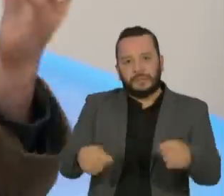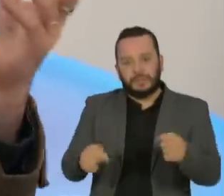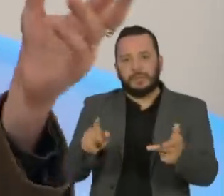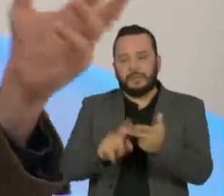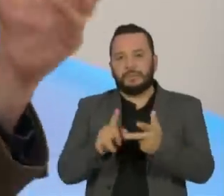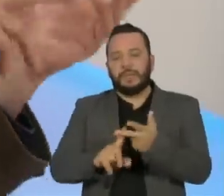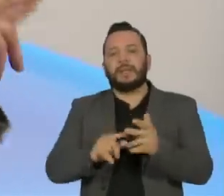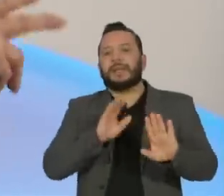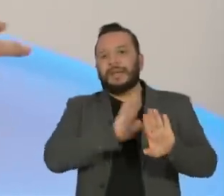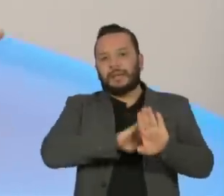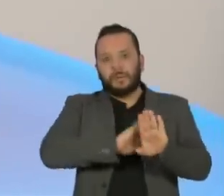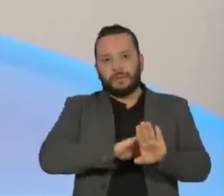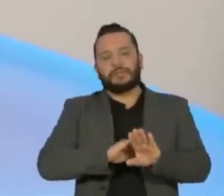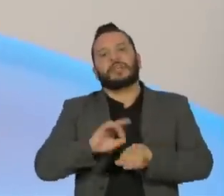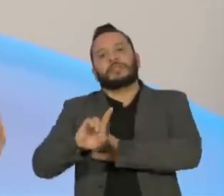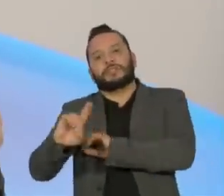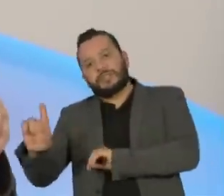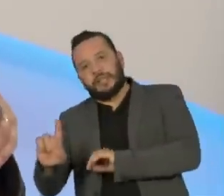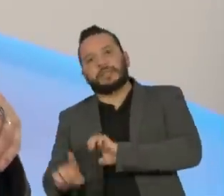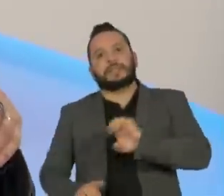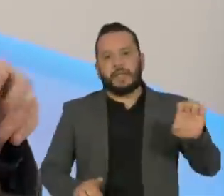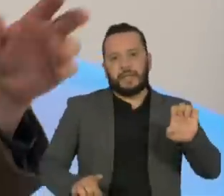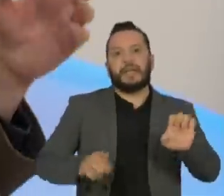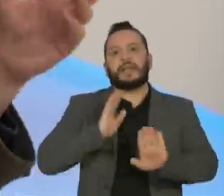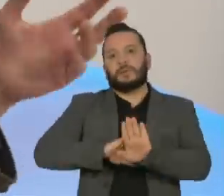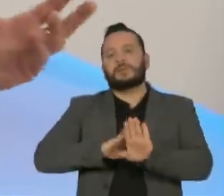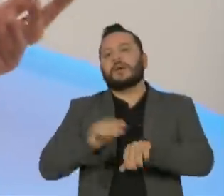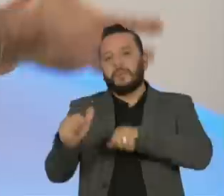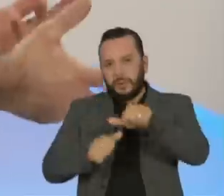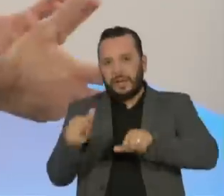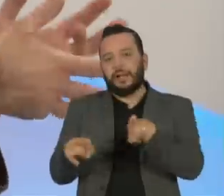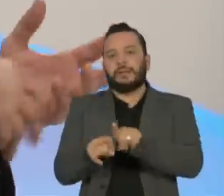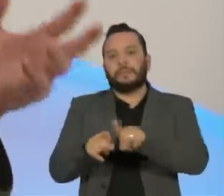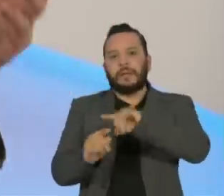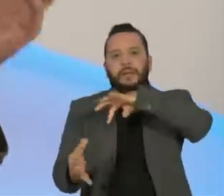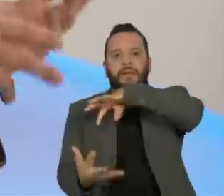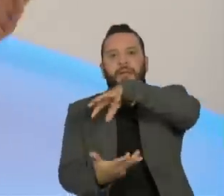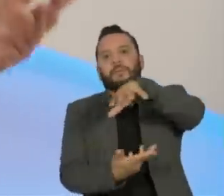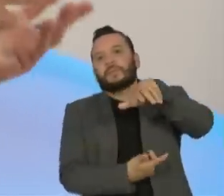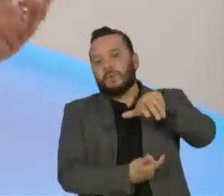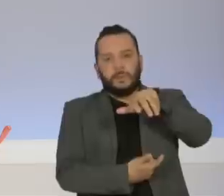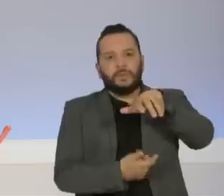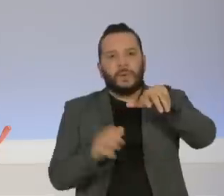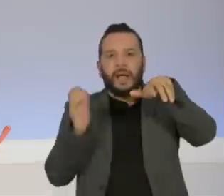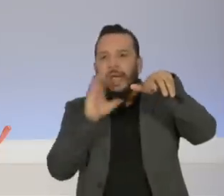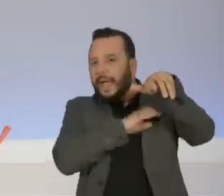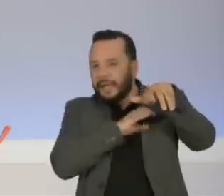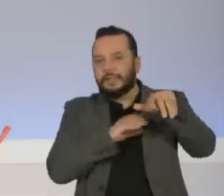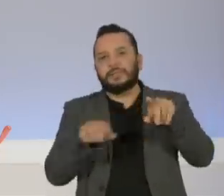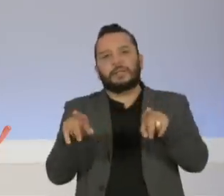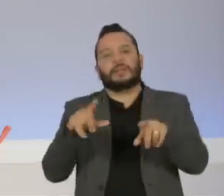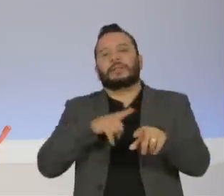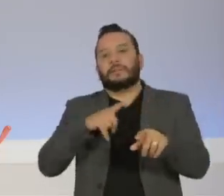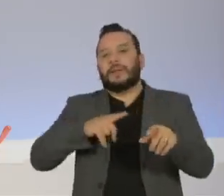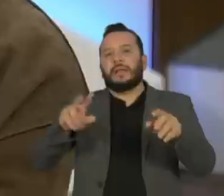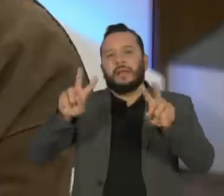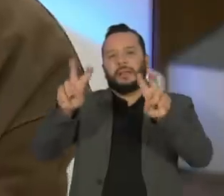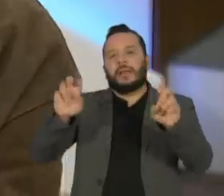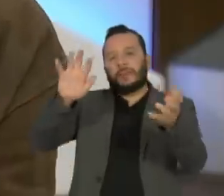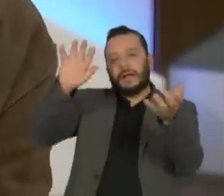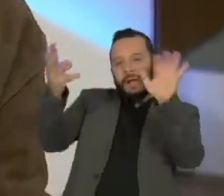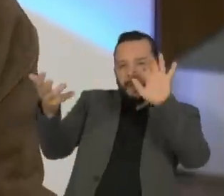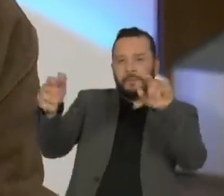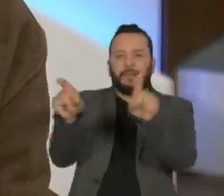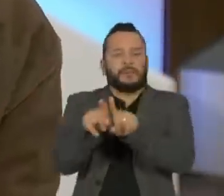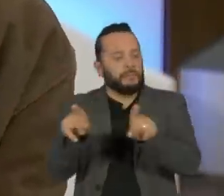direita e esquerda, vamos mudar com esse negócio de pandemia porque nós temos o clima, o aquecimento global, nós vamos entender que precisa do SUS, precisa de assistencialismo,